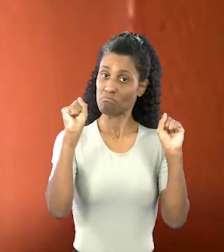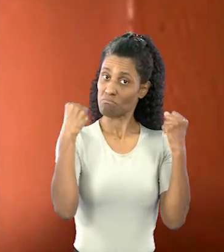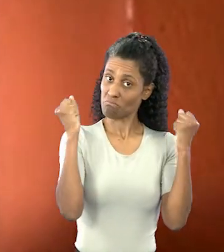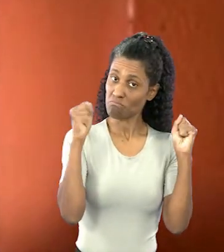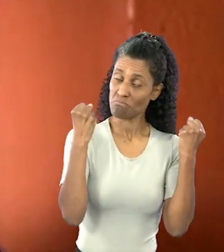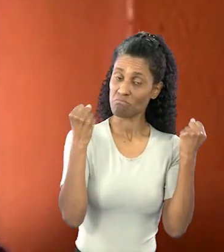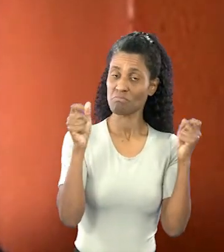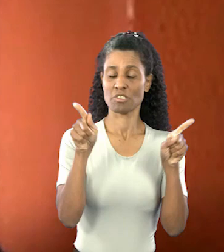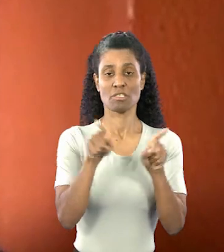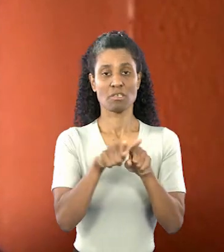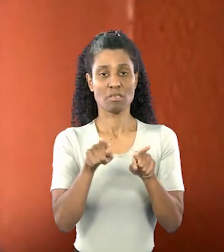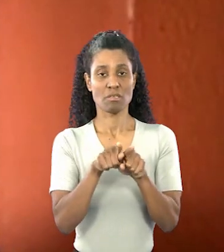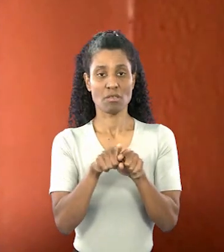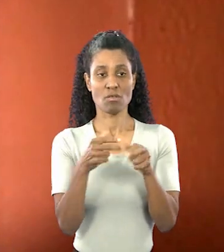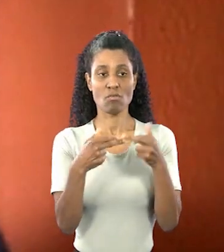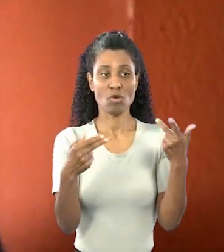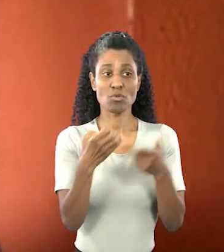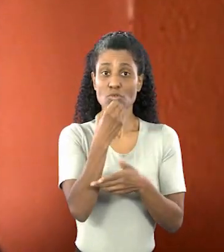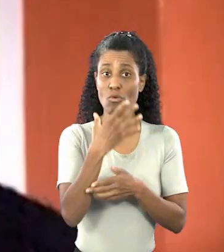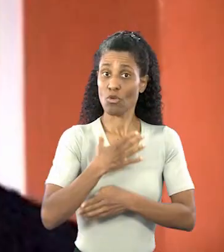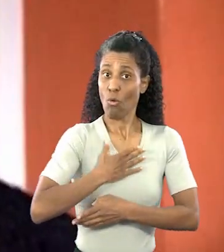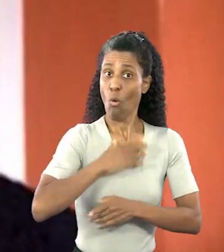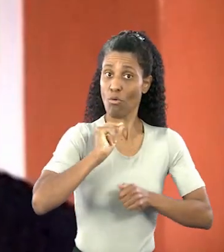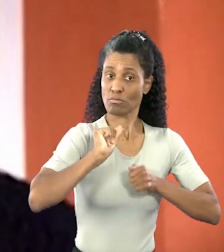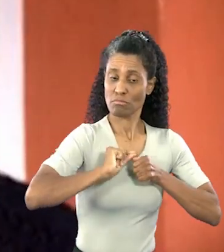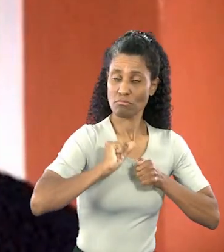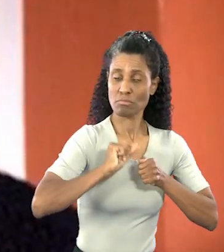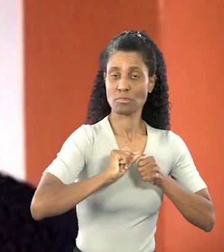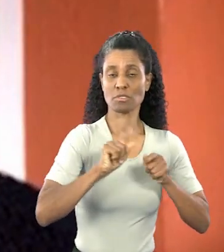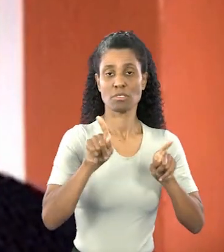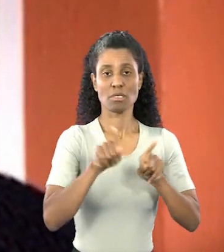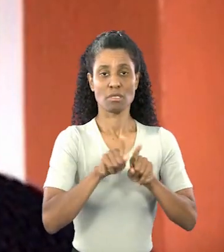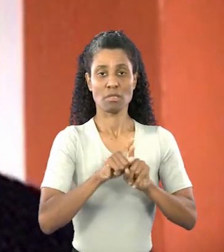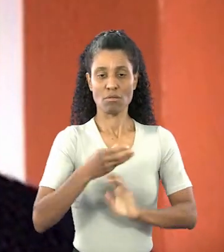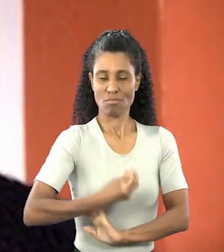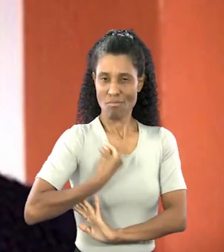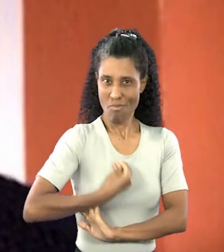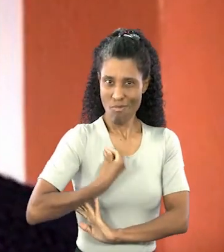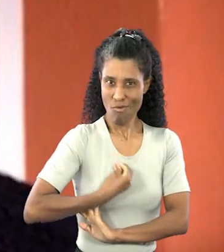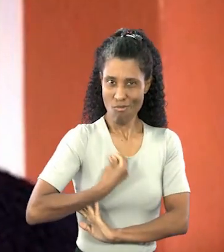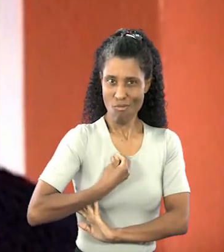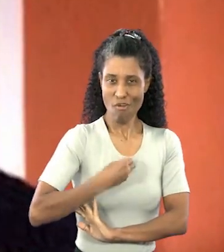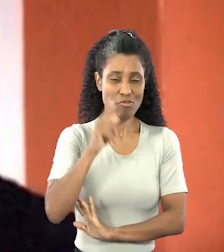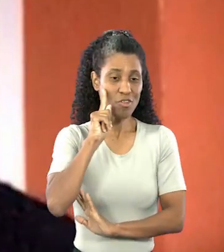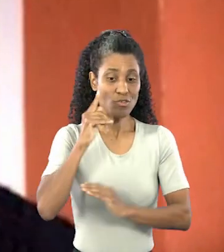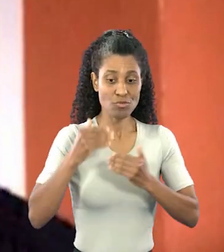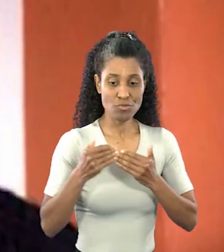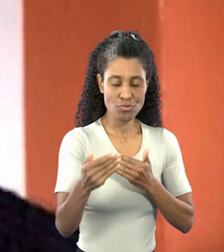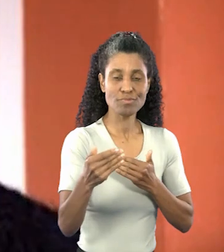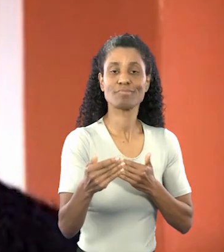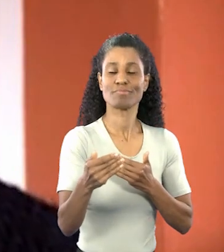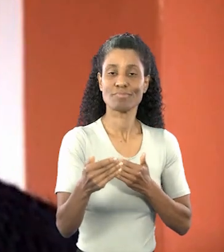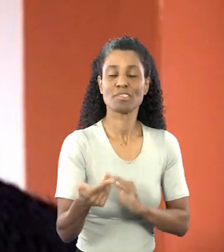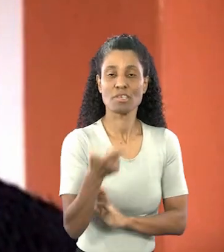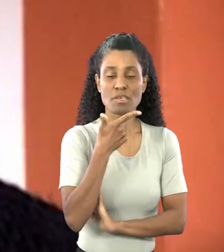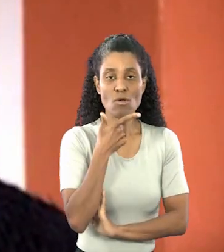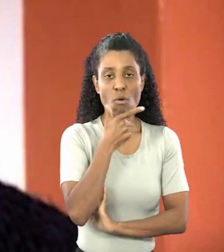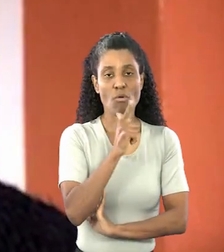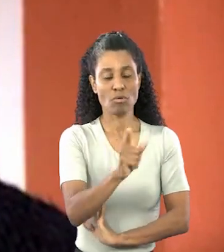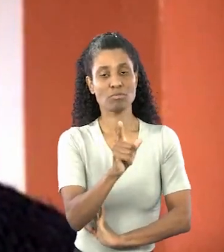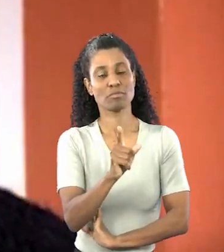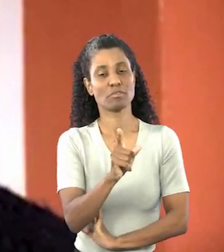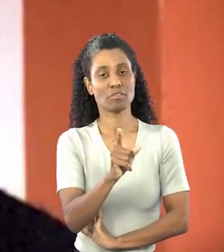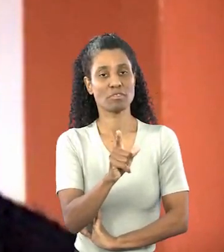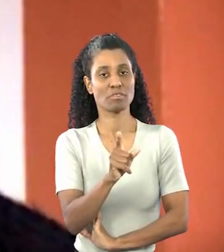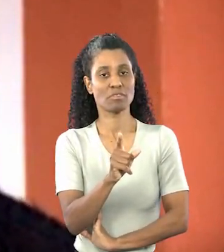físico, o hobby, uma rotina pré-estabelecida que